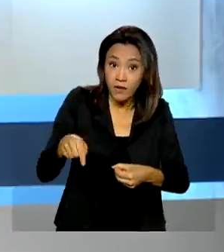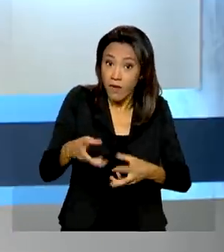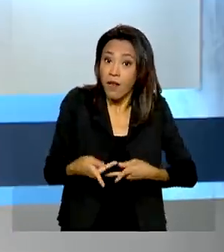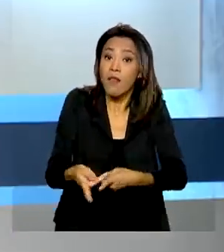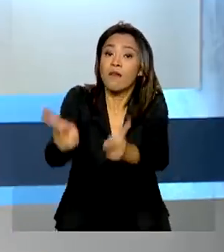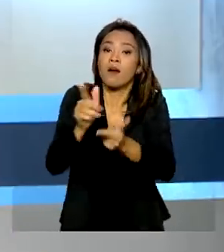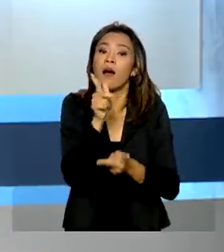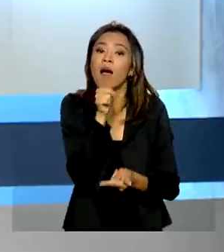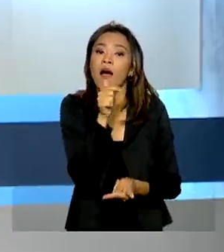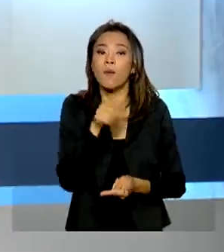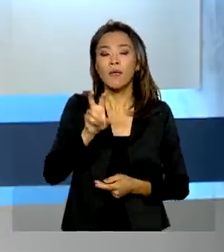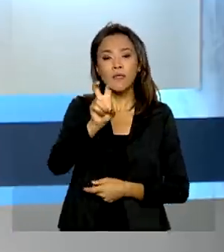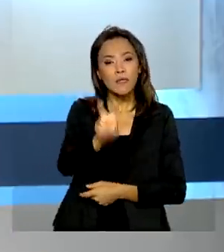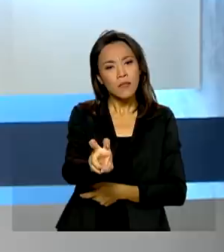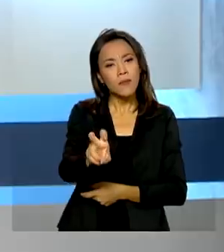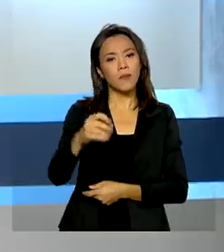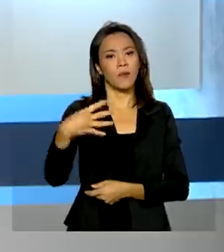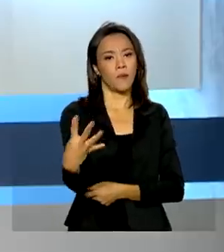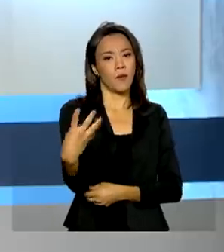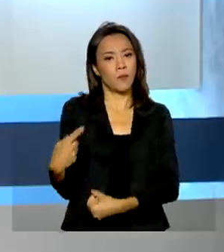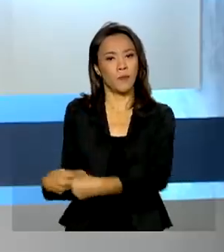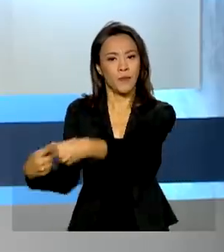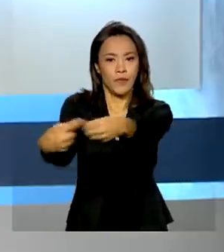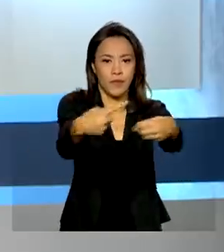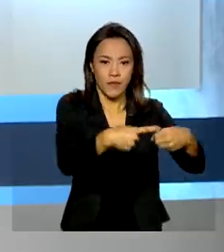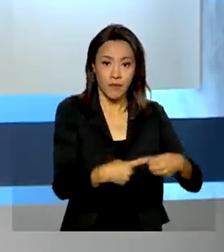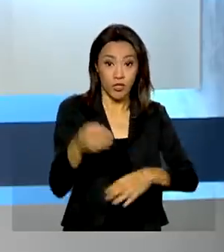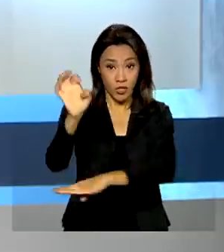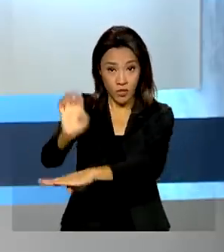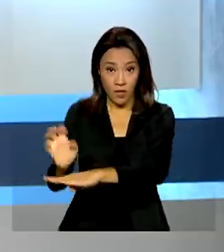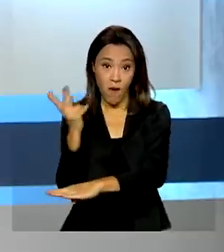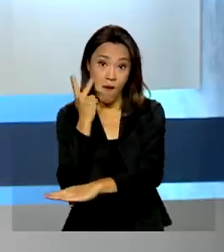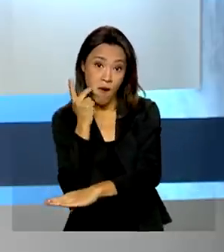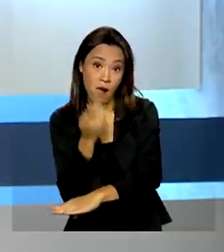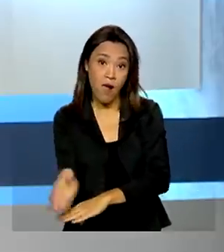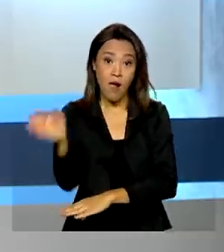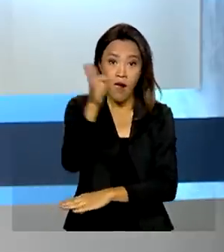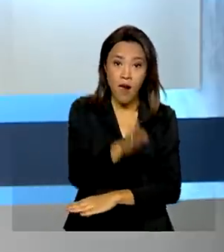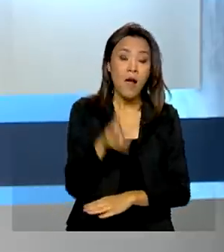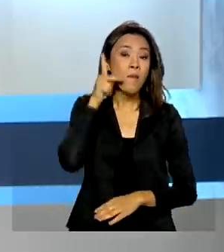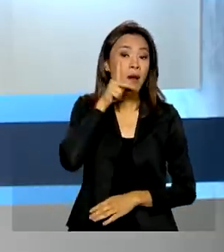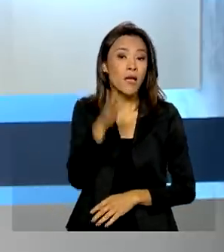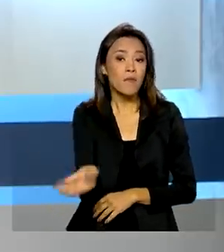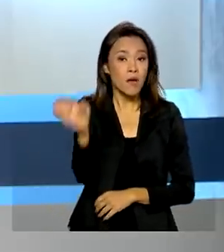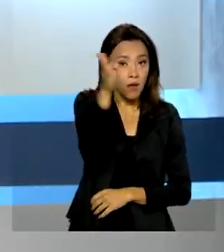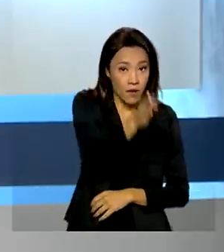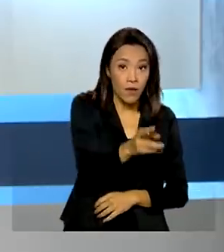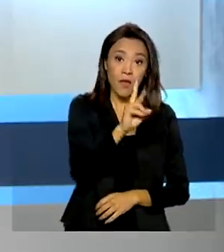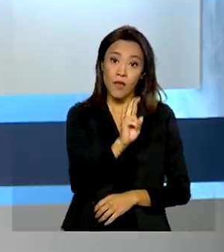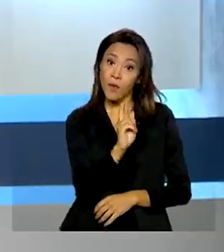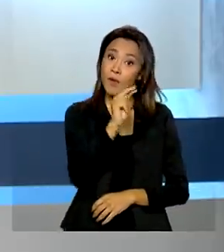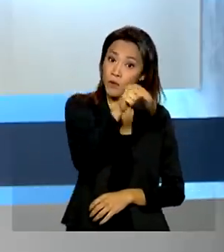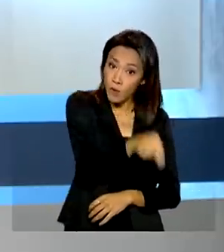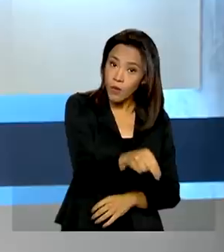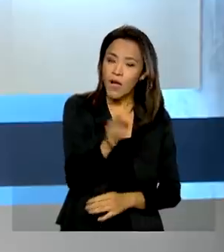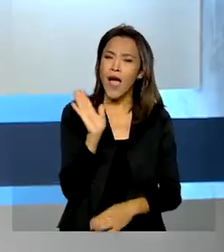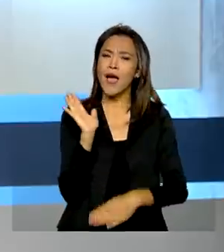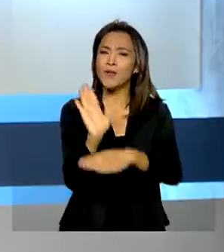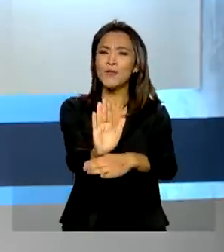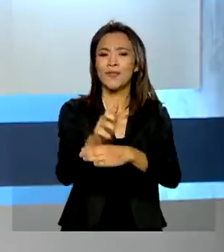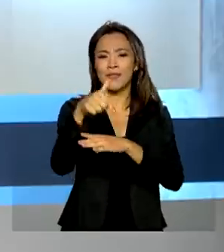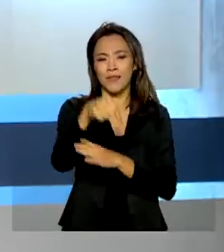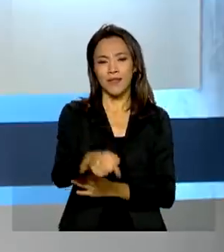levar água a 54 municípios dos estados do Ceará, Paraíba e Rio Grande do Norte, beneficiando cerca de 750